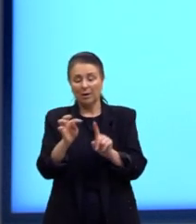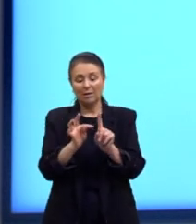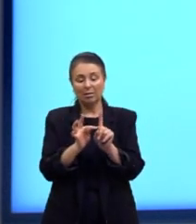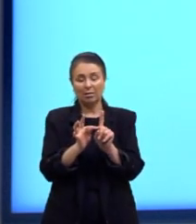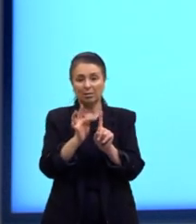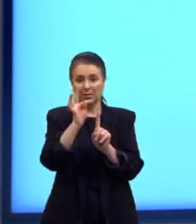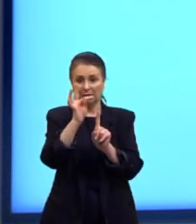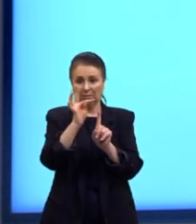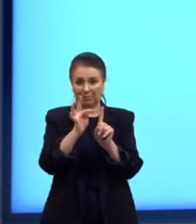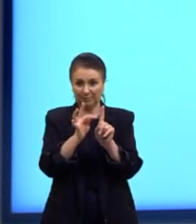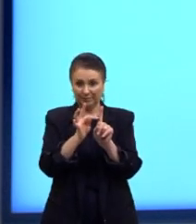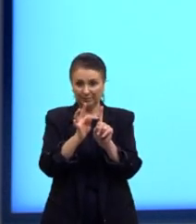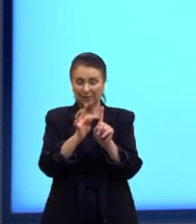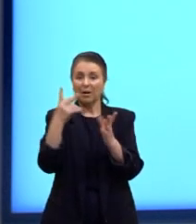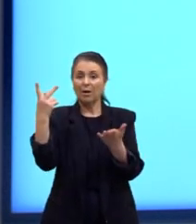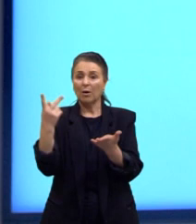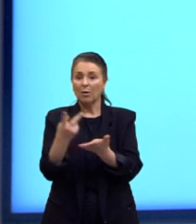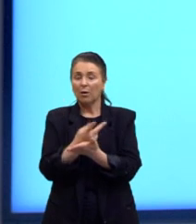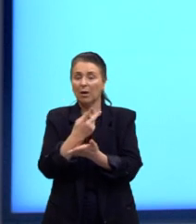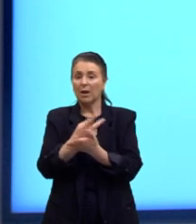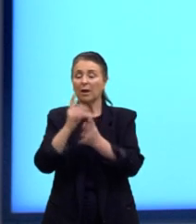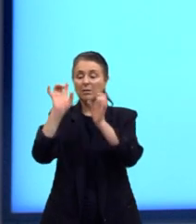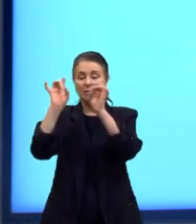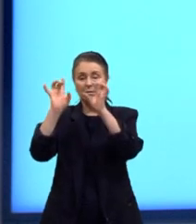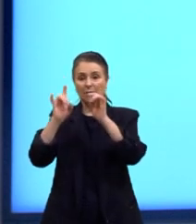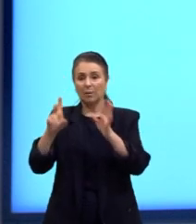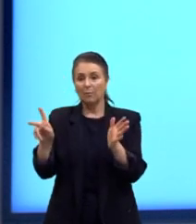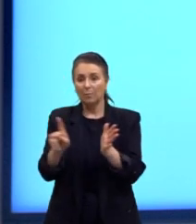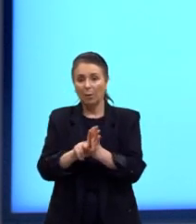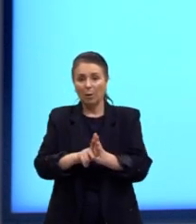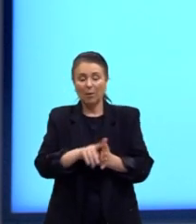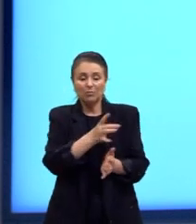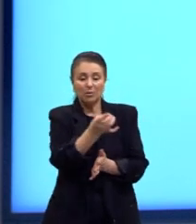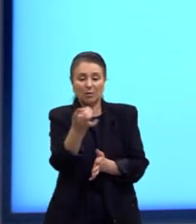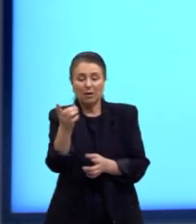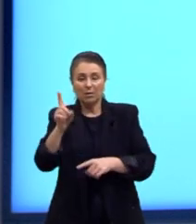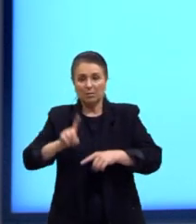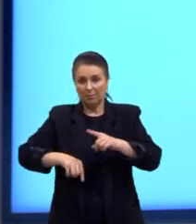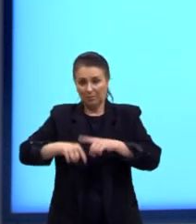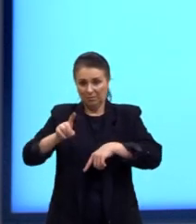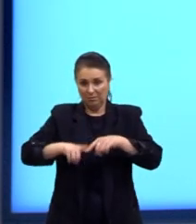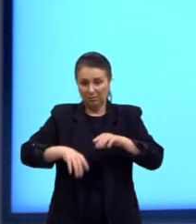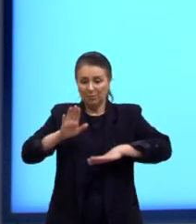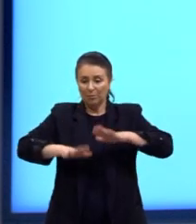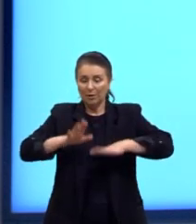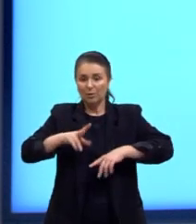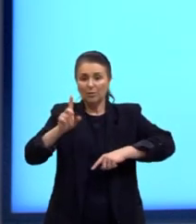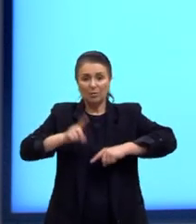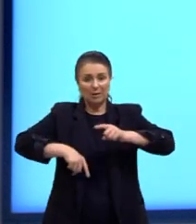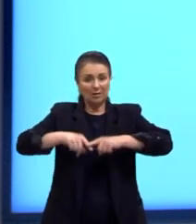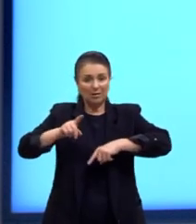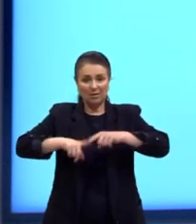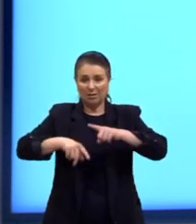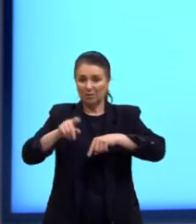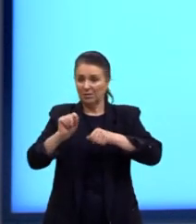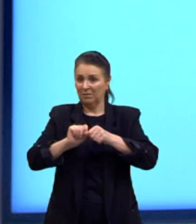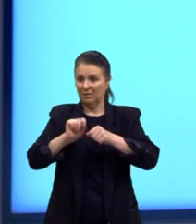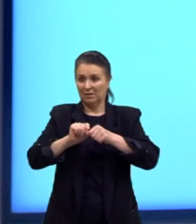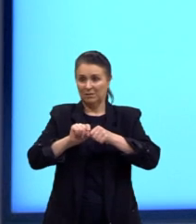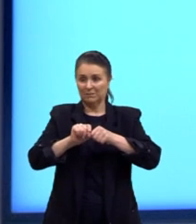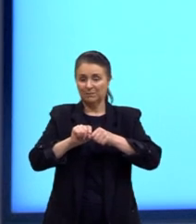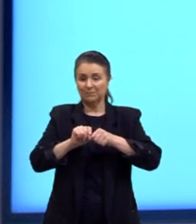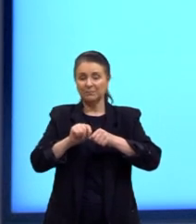né? Para acontecer isso, ela é específica para cada material. Então, depende do material que eu vou estar fazendo isso, né?